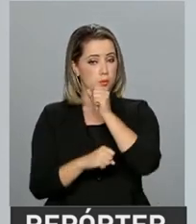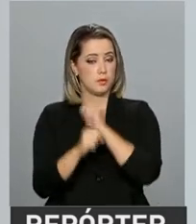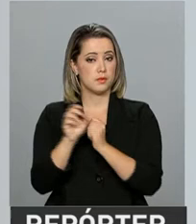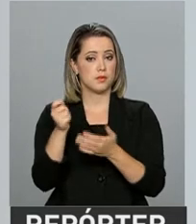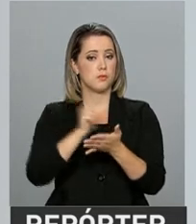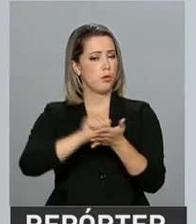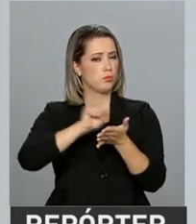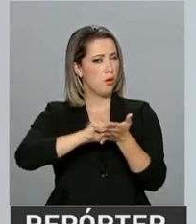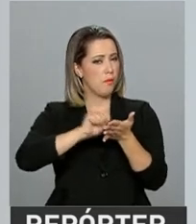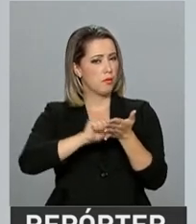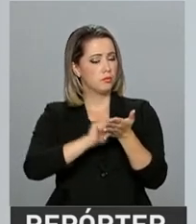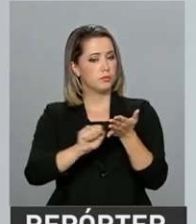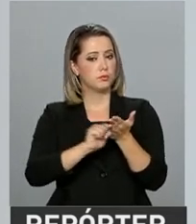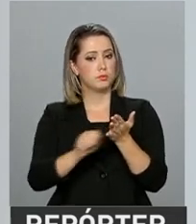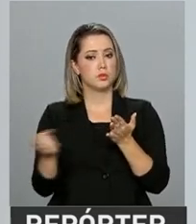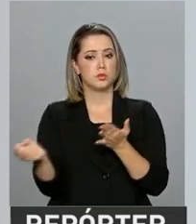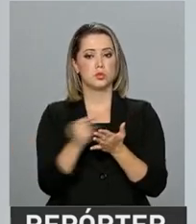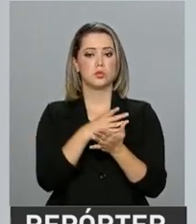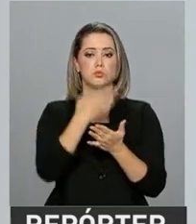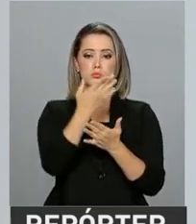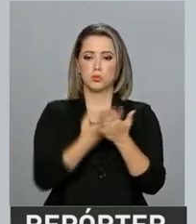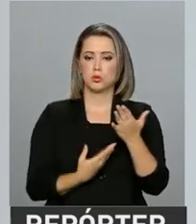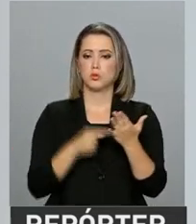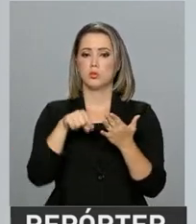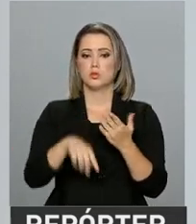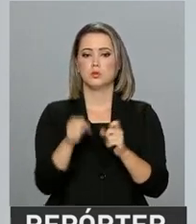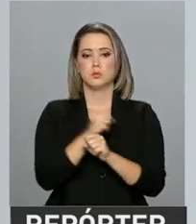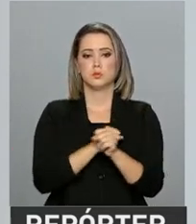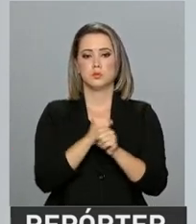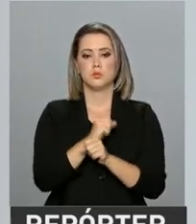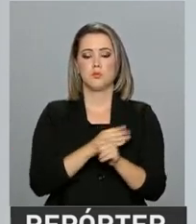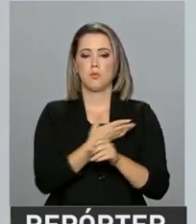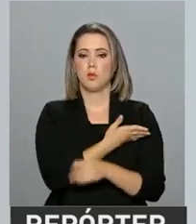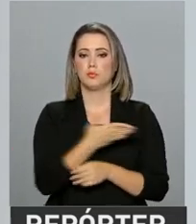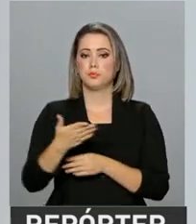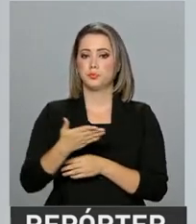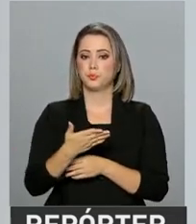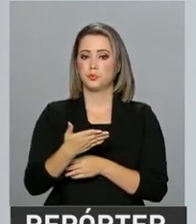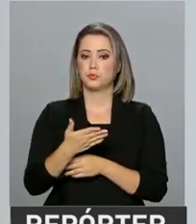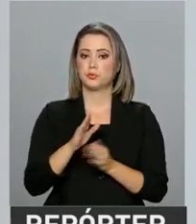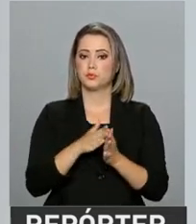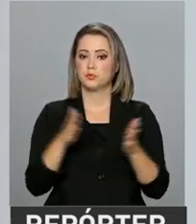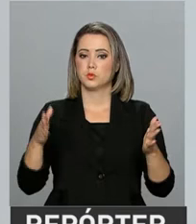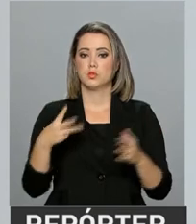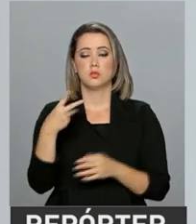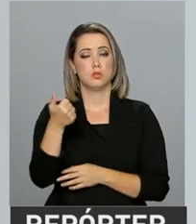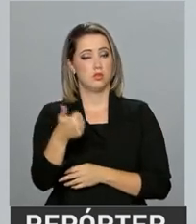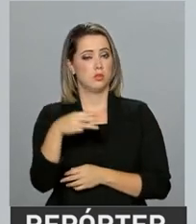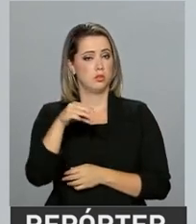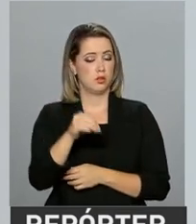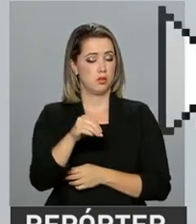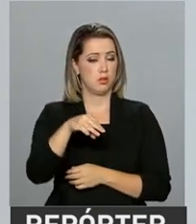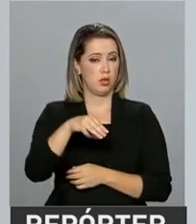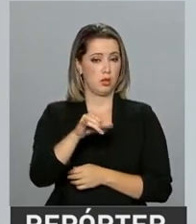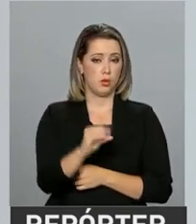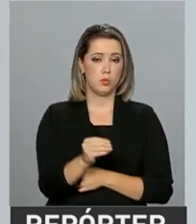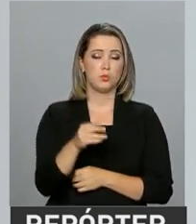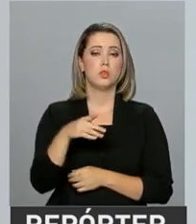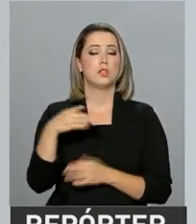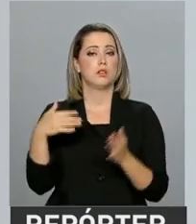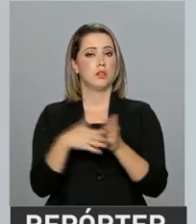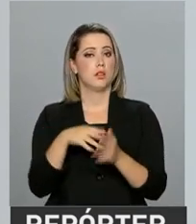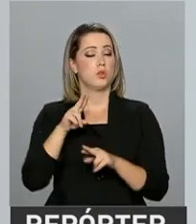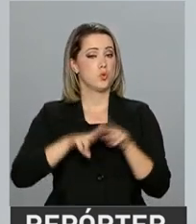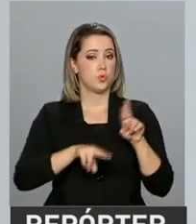formulário do Censo 2017, que é obrigatório, entre 31 de maio e 31 de julho. As escolas particulares que